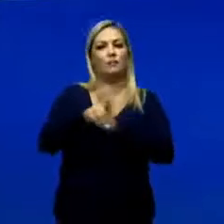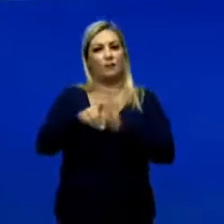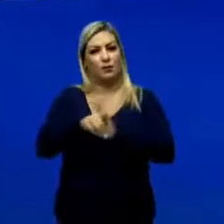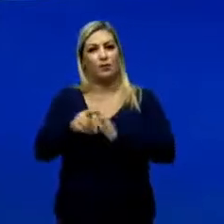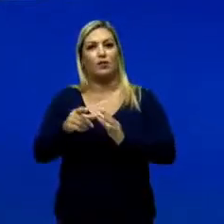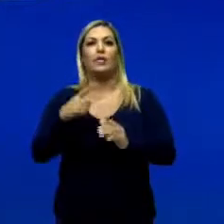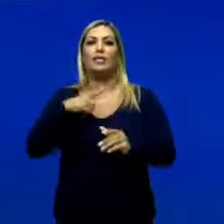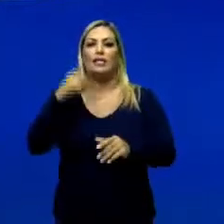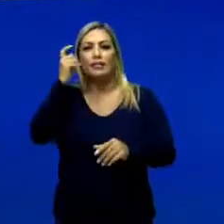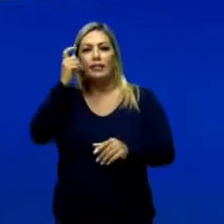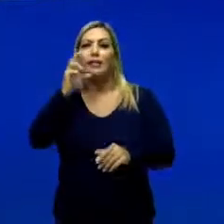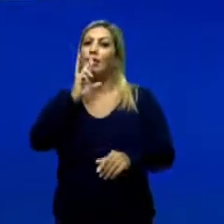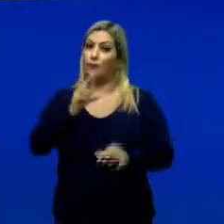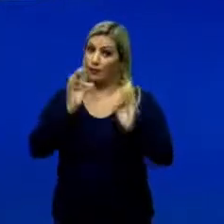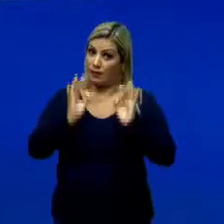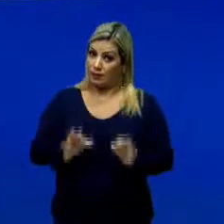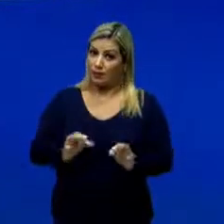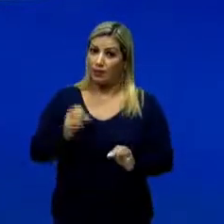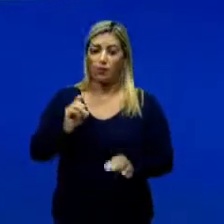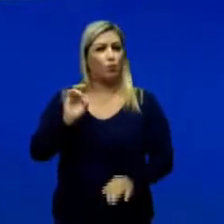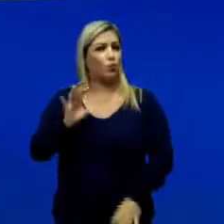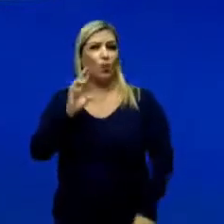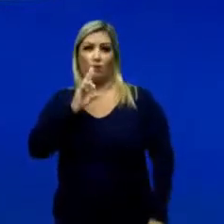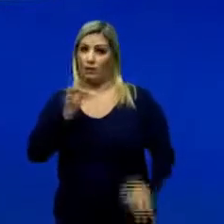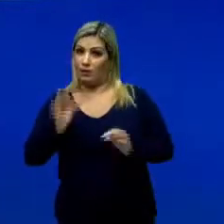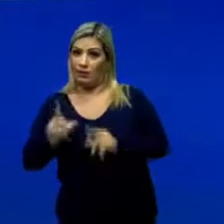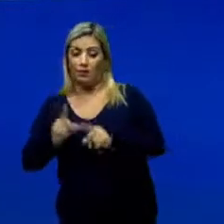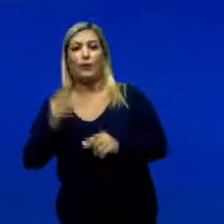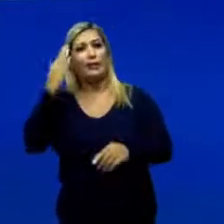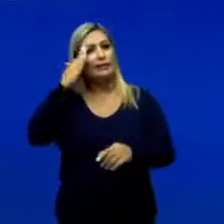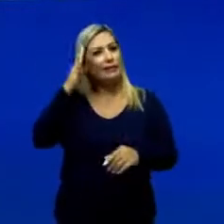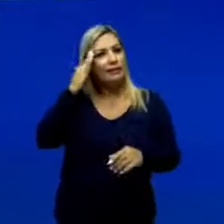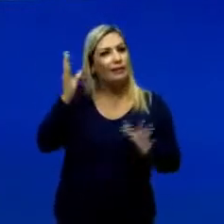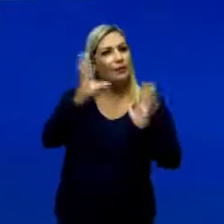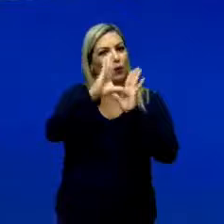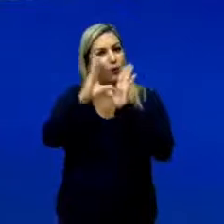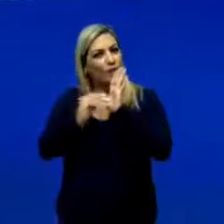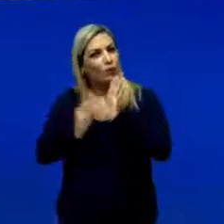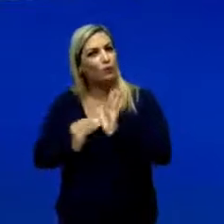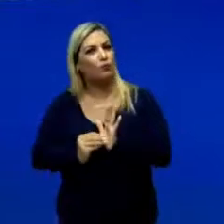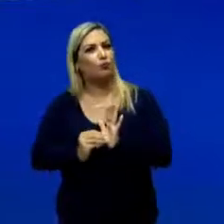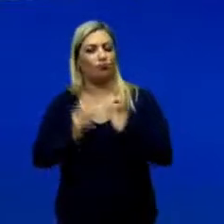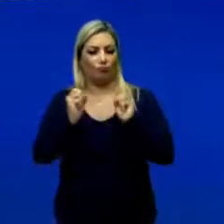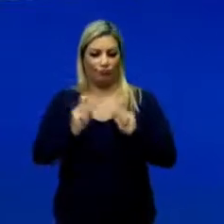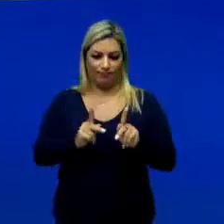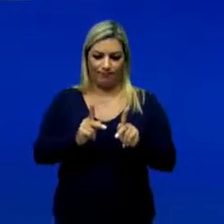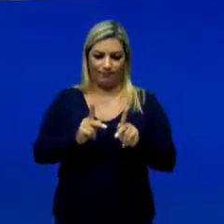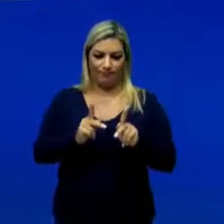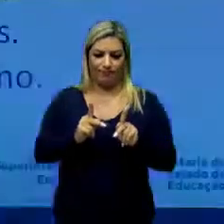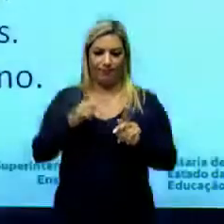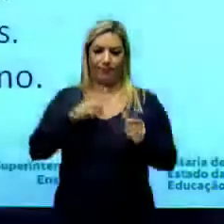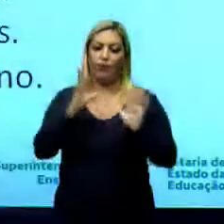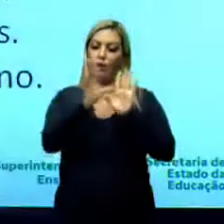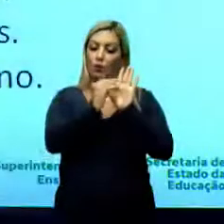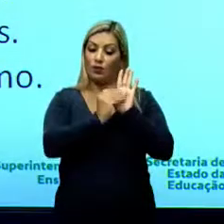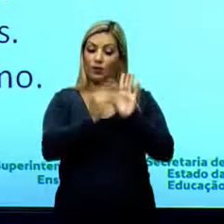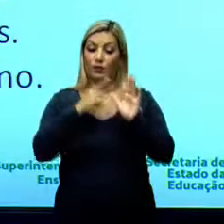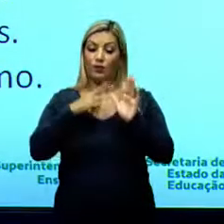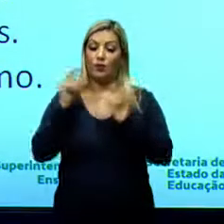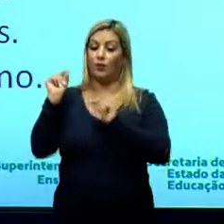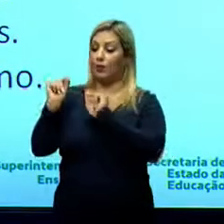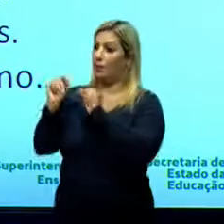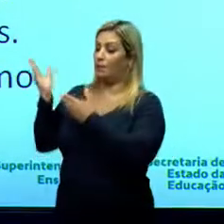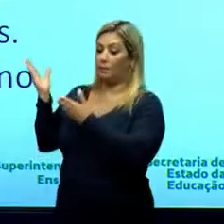a resposta correta. Não só o gabarito, mas entender aquele conteúdo, certo? Então, aqui esse conteúdo, a gente tem aí essa